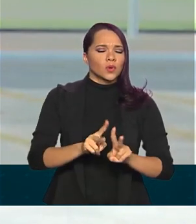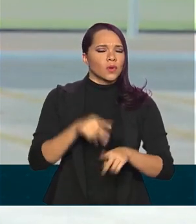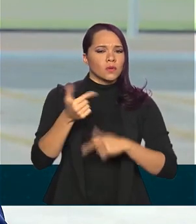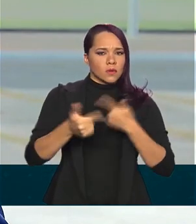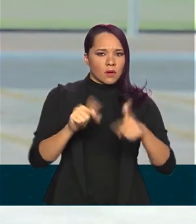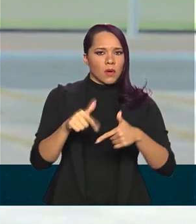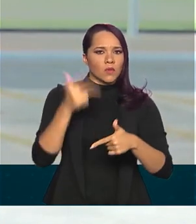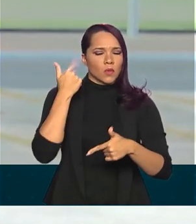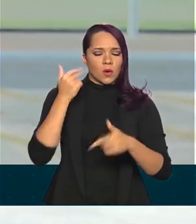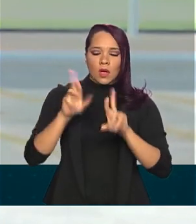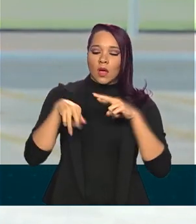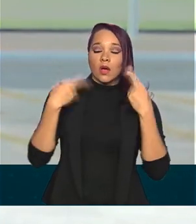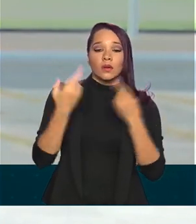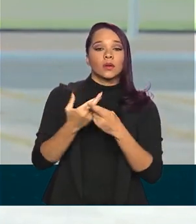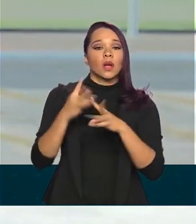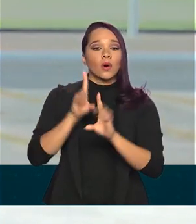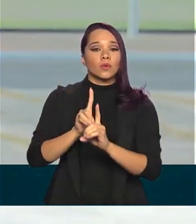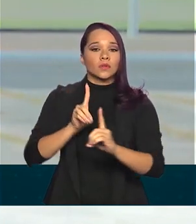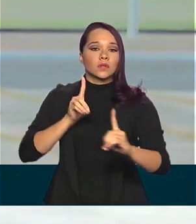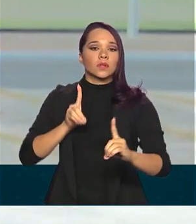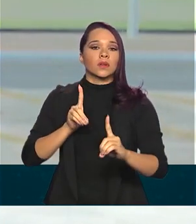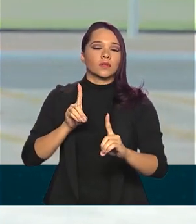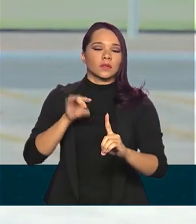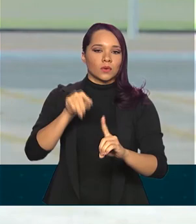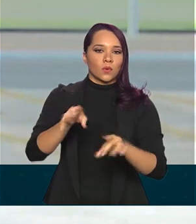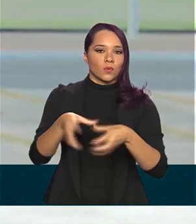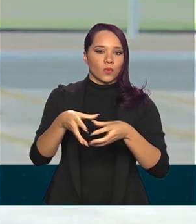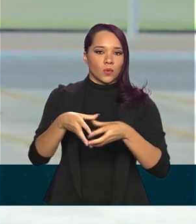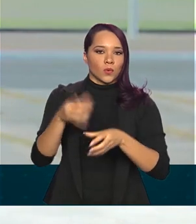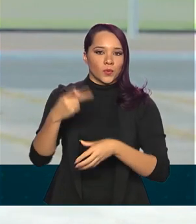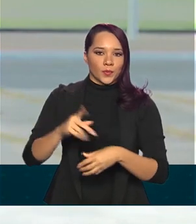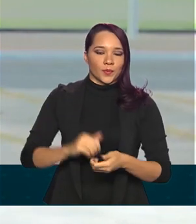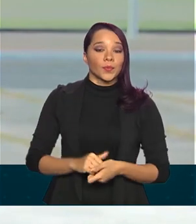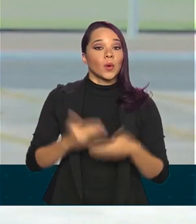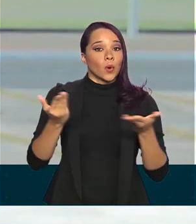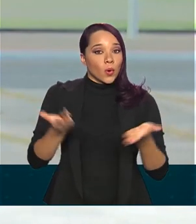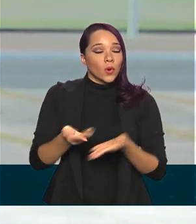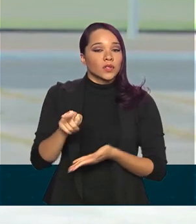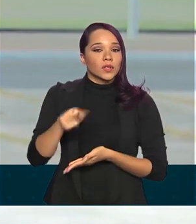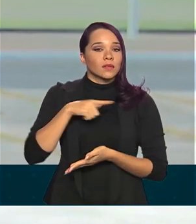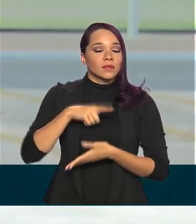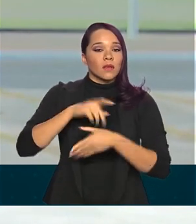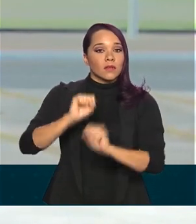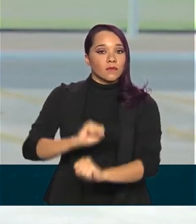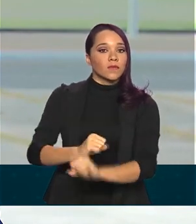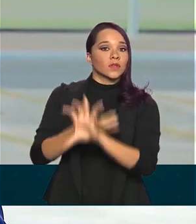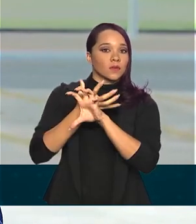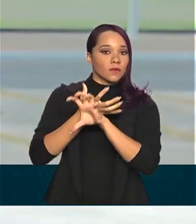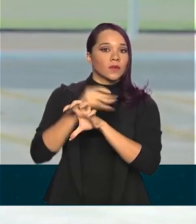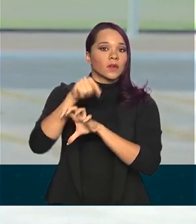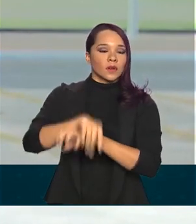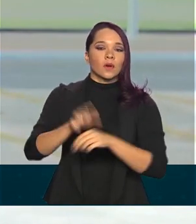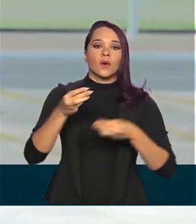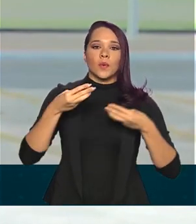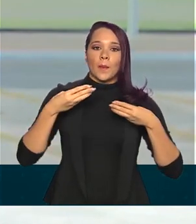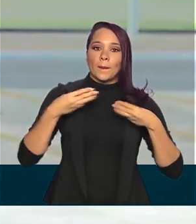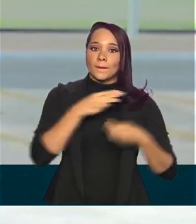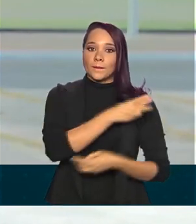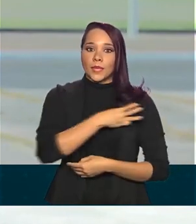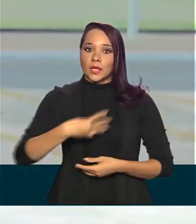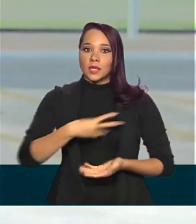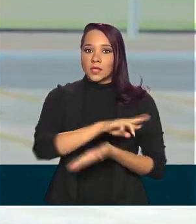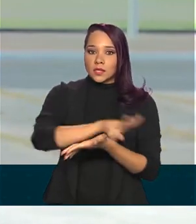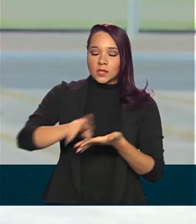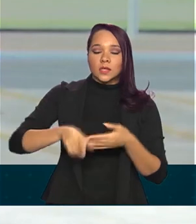trabalho com reuniões à distância com a equipe. Hoje, ele tem videoconferências com os ministros e